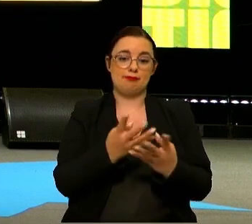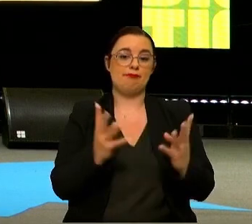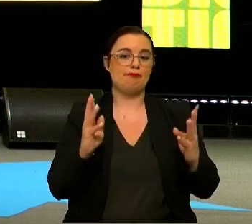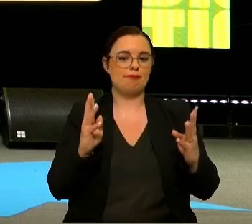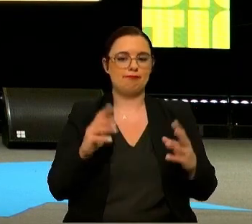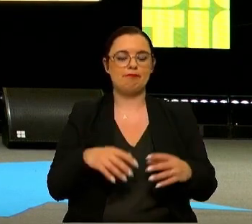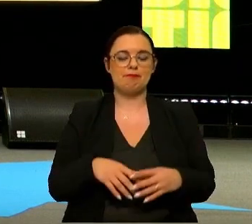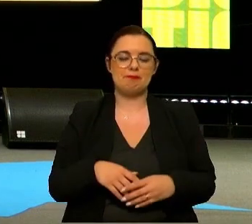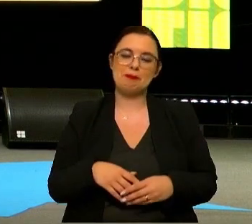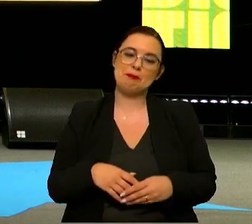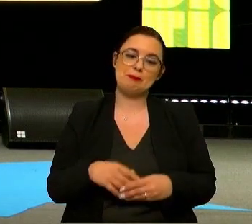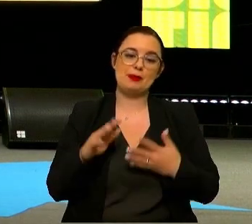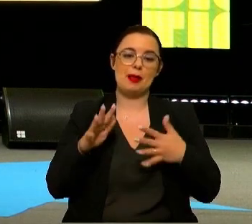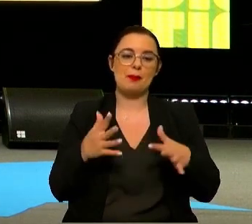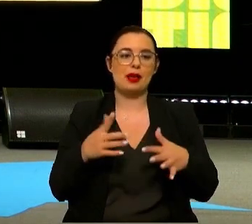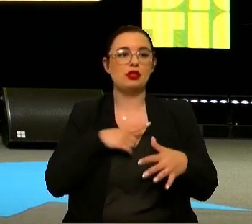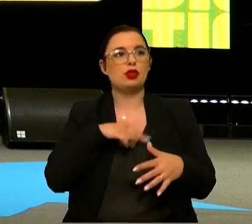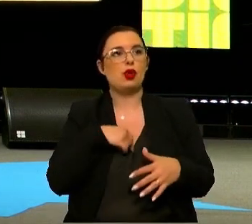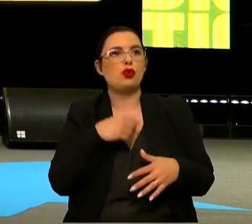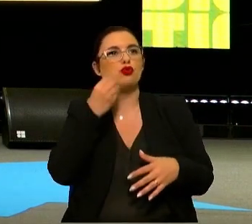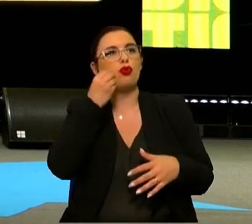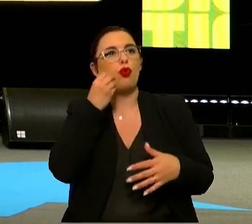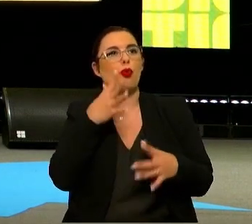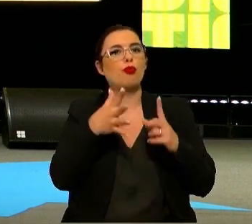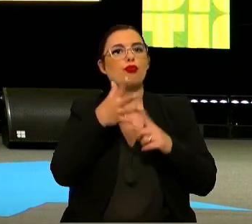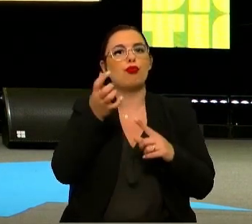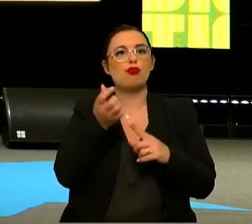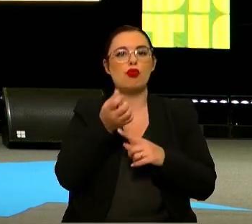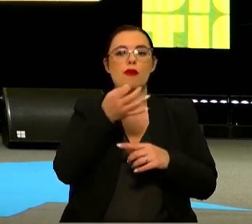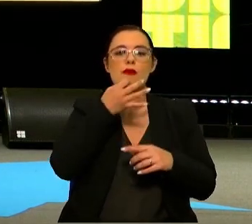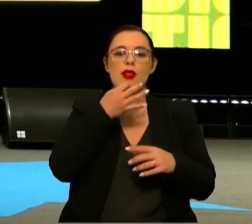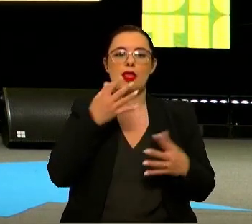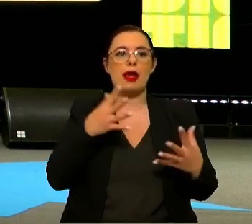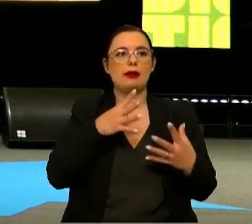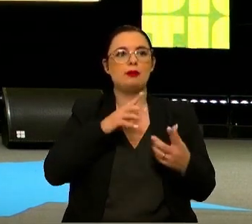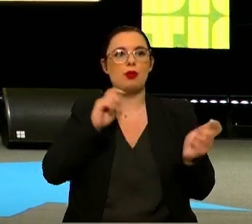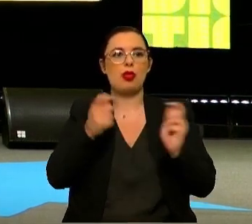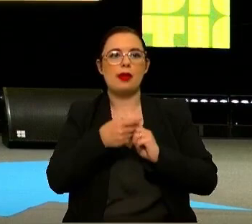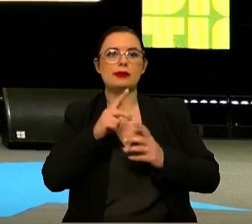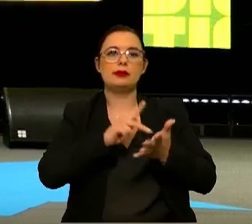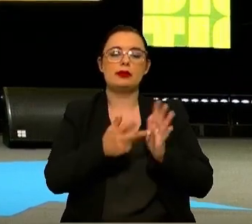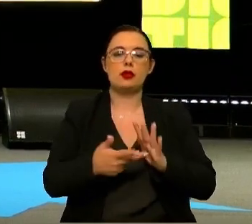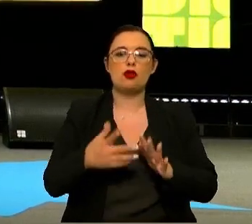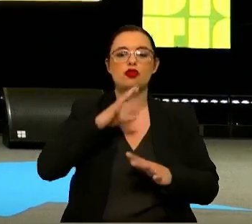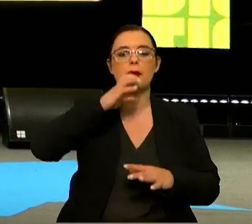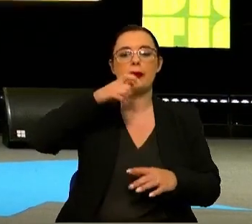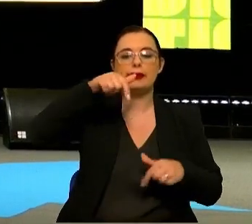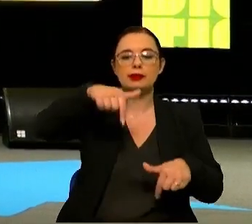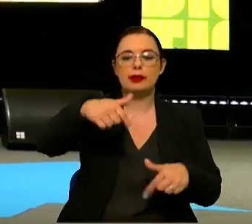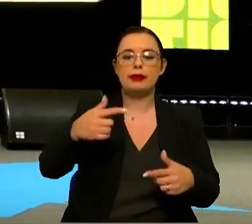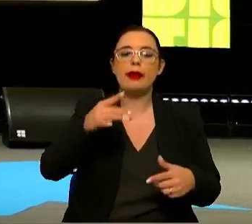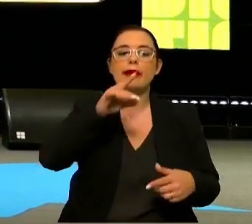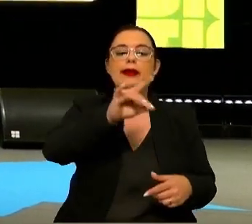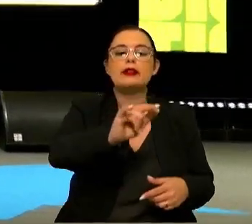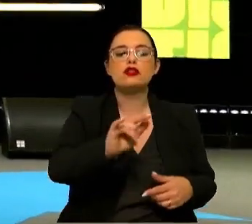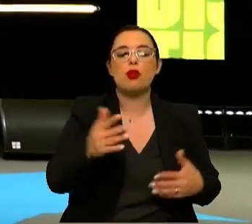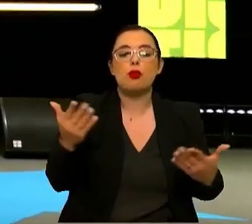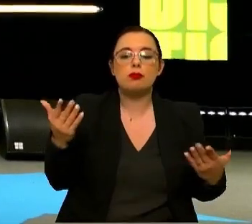temos aqui a parte de como é que nós vamos conseguir introduzir esta revolução tecnológica no país, especialmente na região.